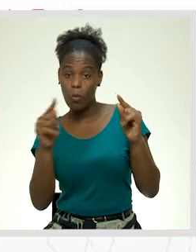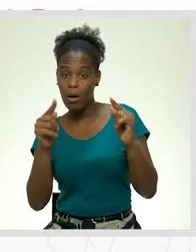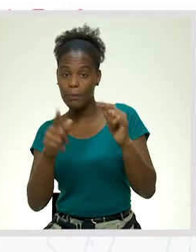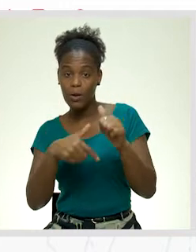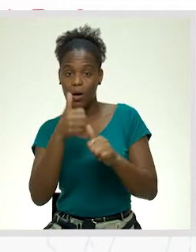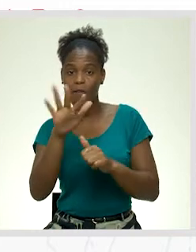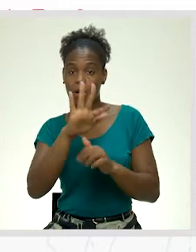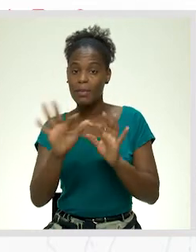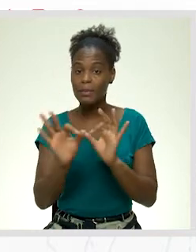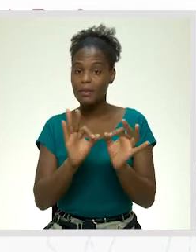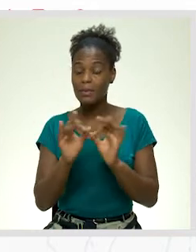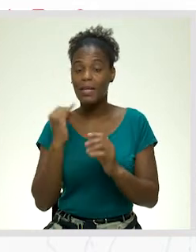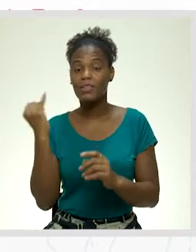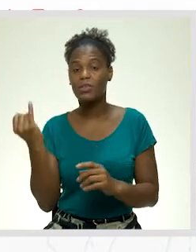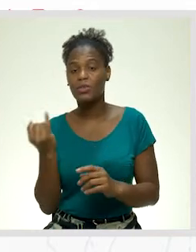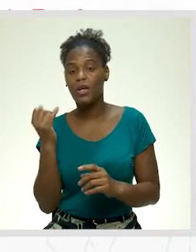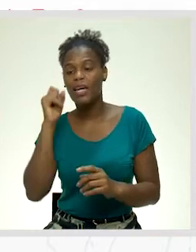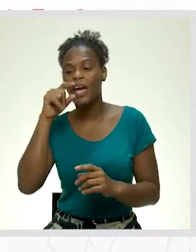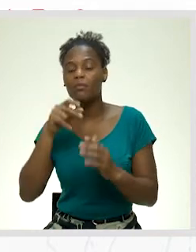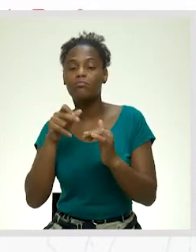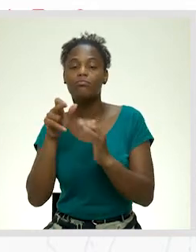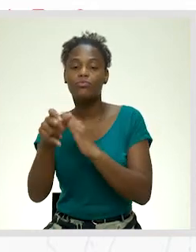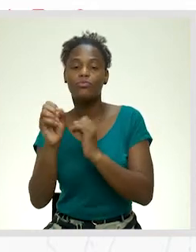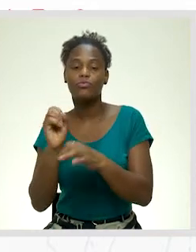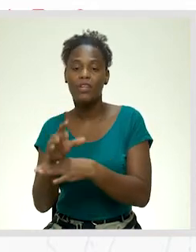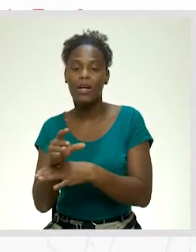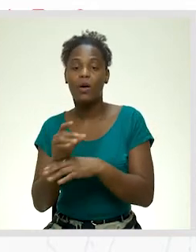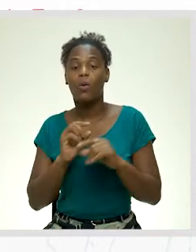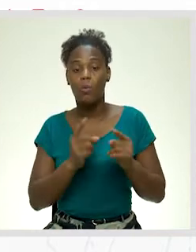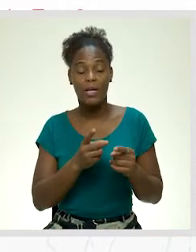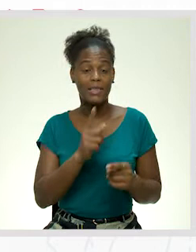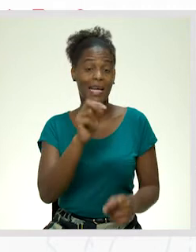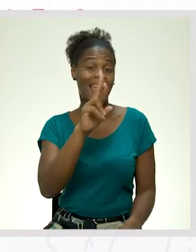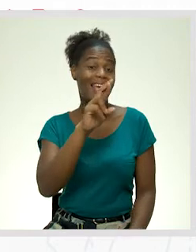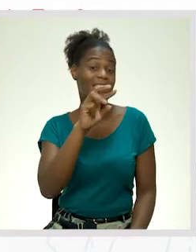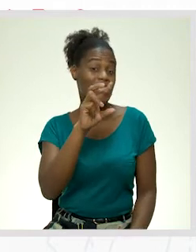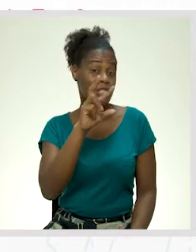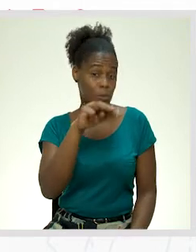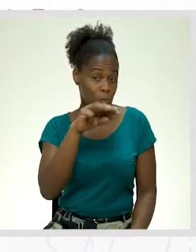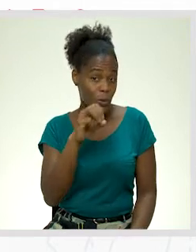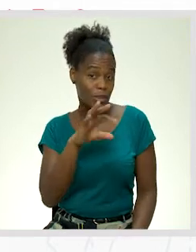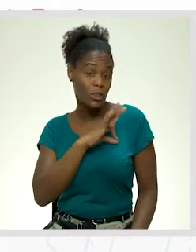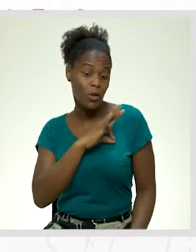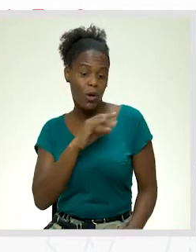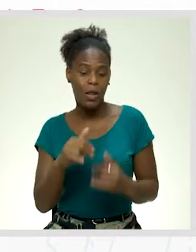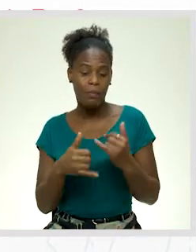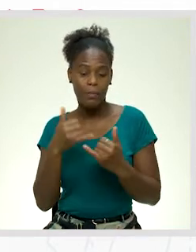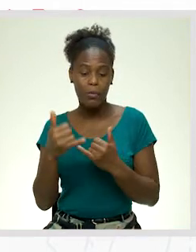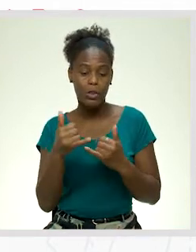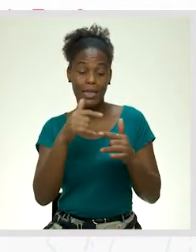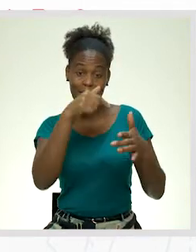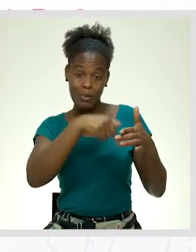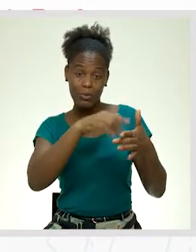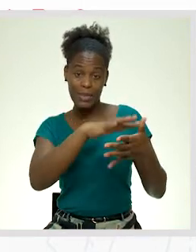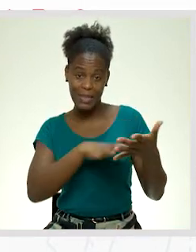tratamento à entidade a que se destina. Começa-se por Excelentíssimo Senhor e no interior do